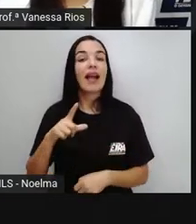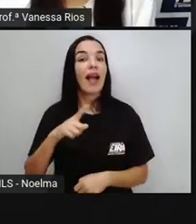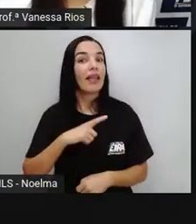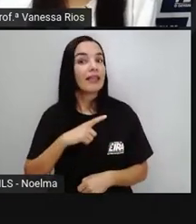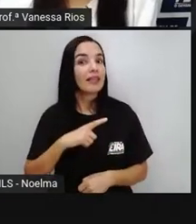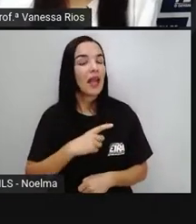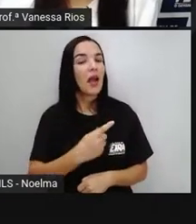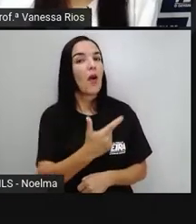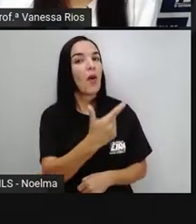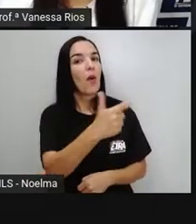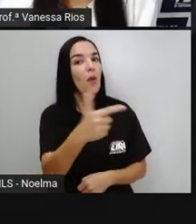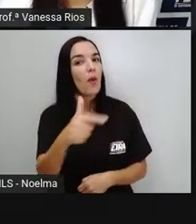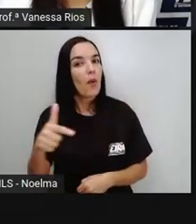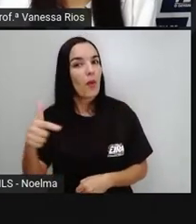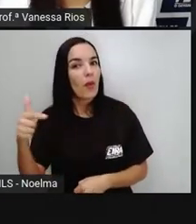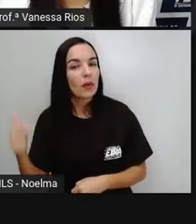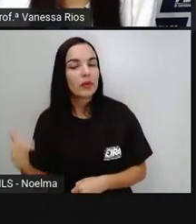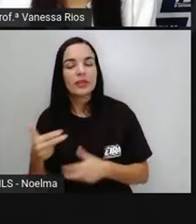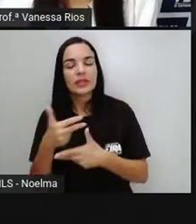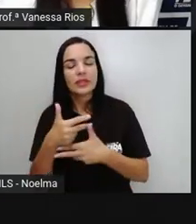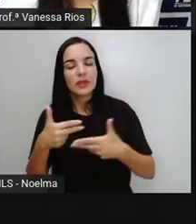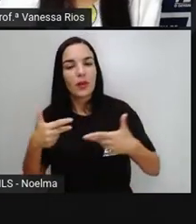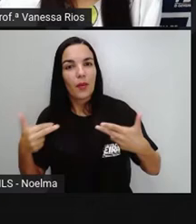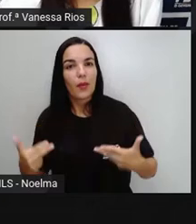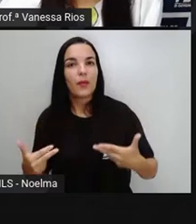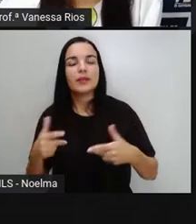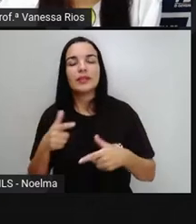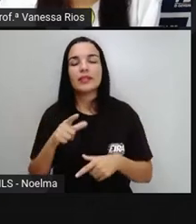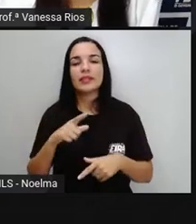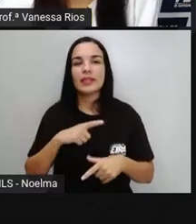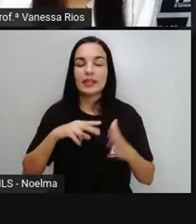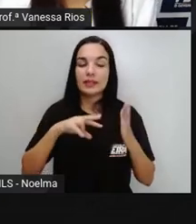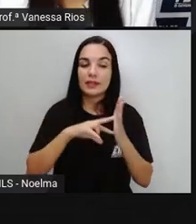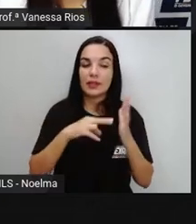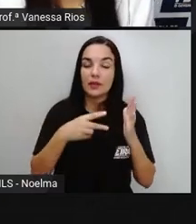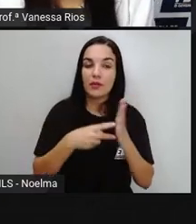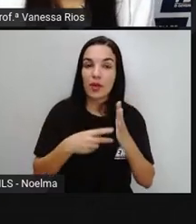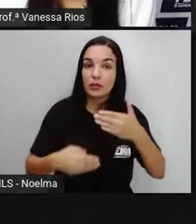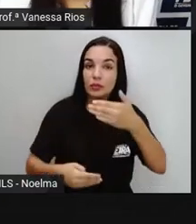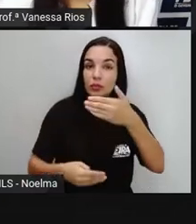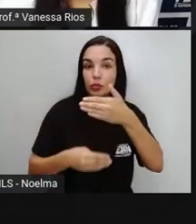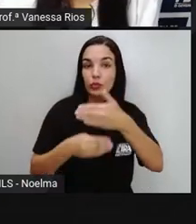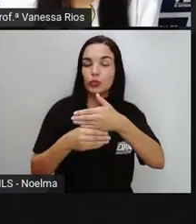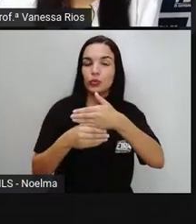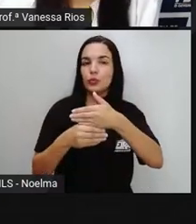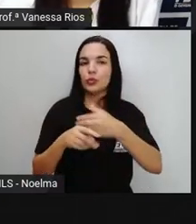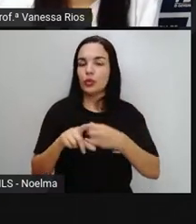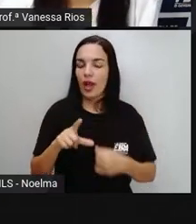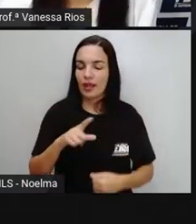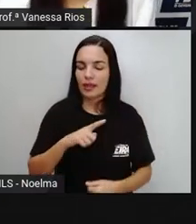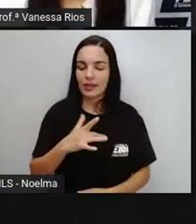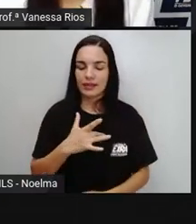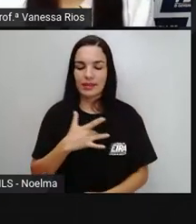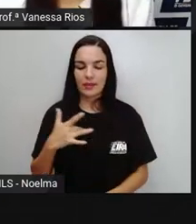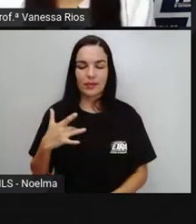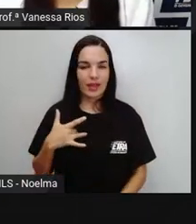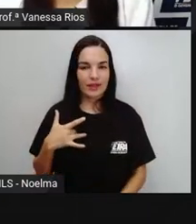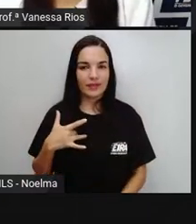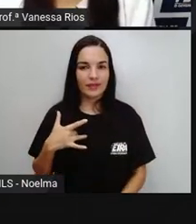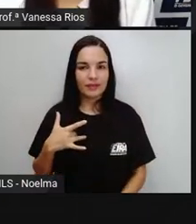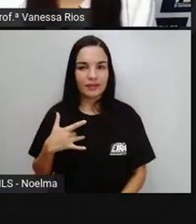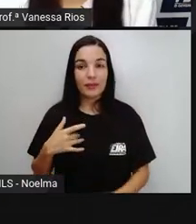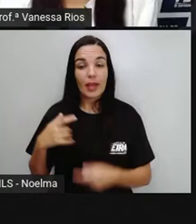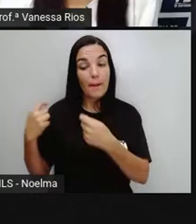aí Outros Sentidos Outros significados Atribuídos Ao ser saudável Então ela